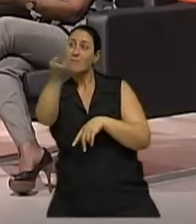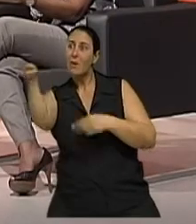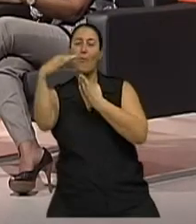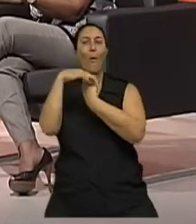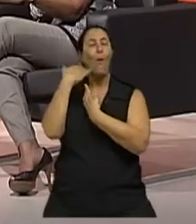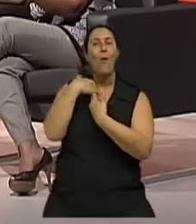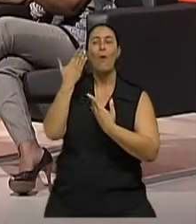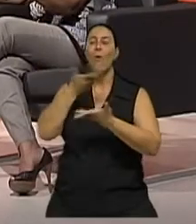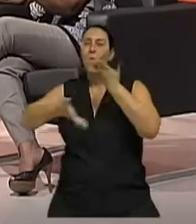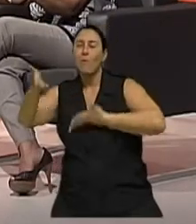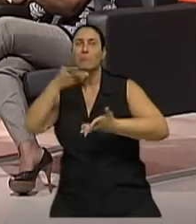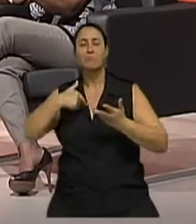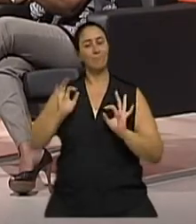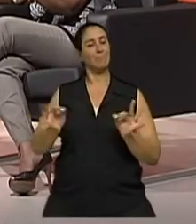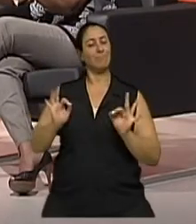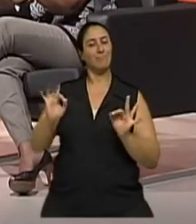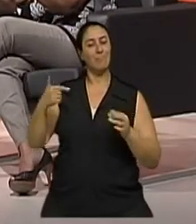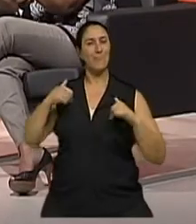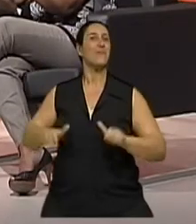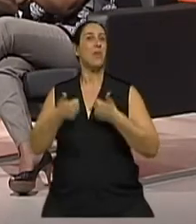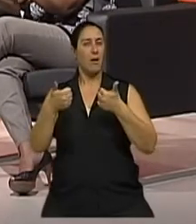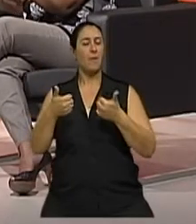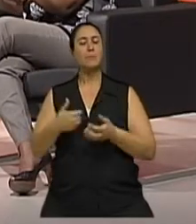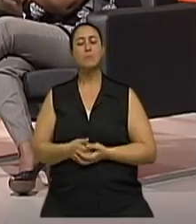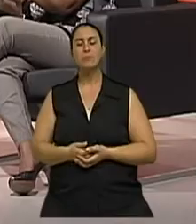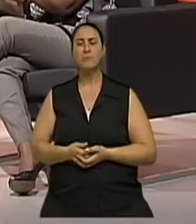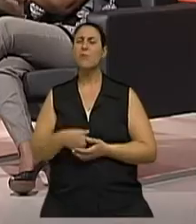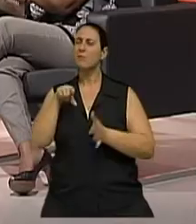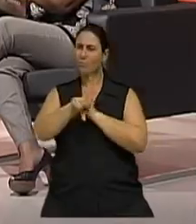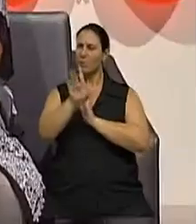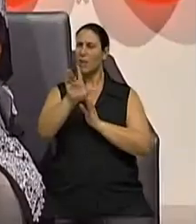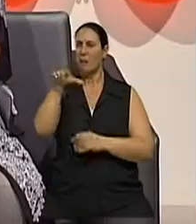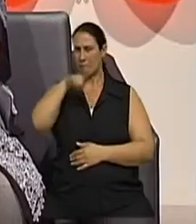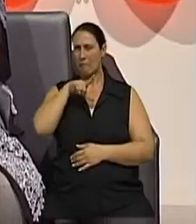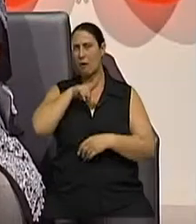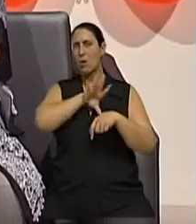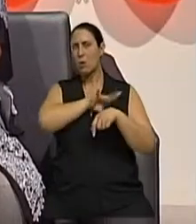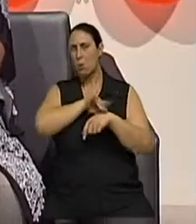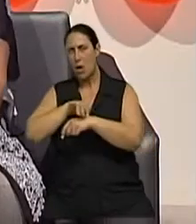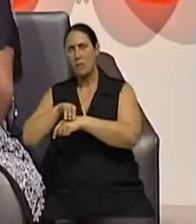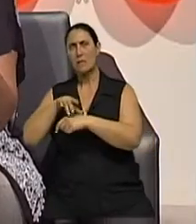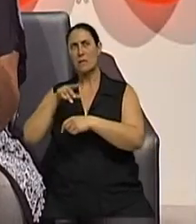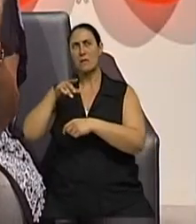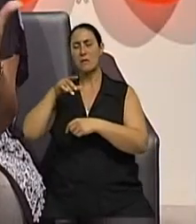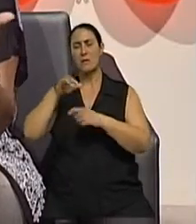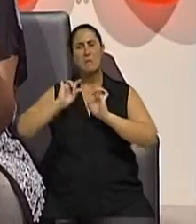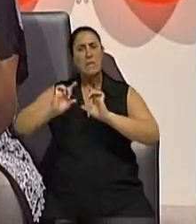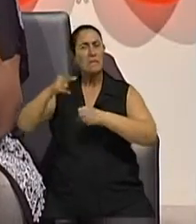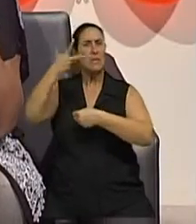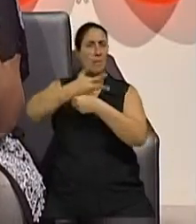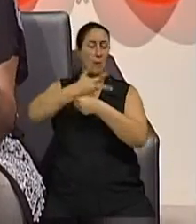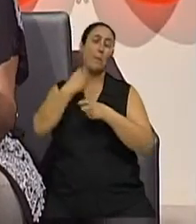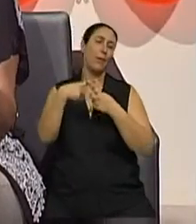Me diga o seguinte, tem doenças específicas para terceira idade, nas pesquisas aparecem, que a gente